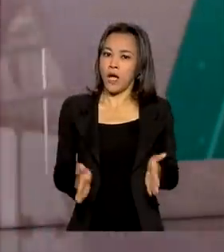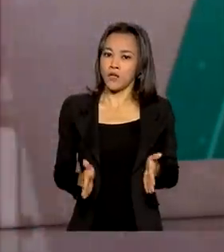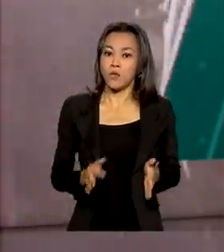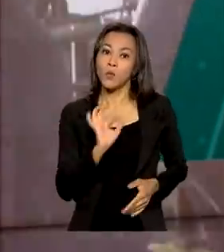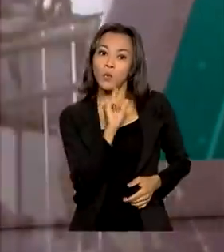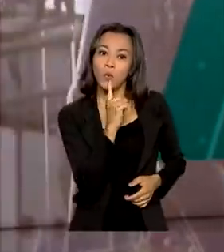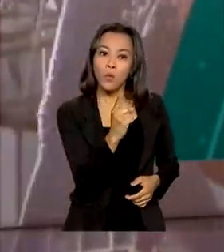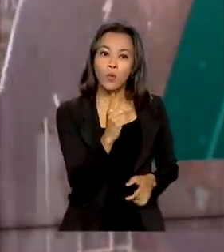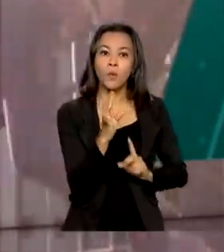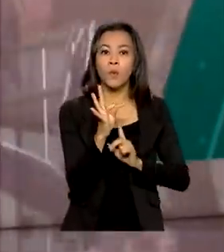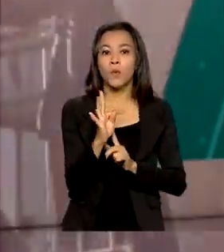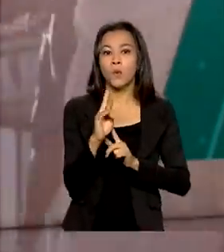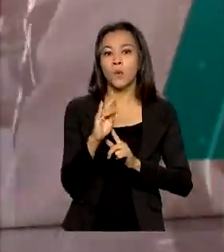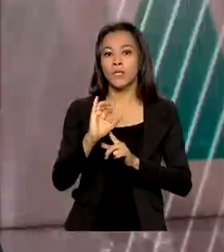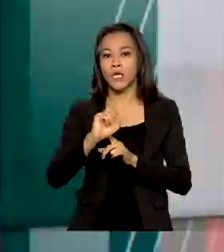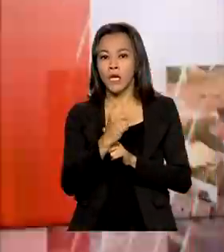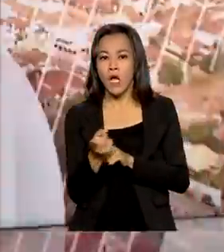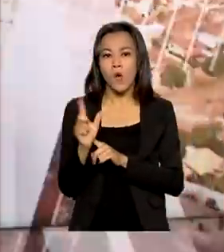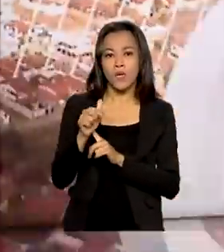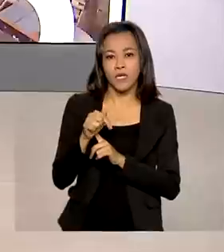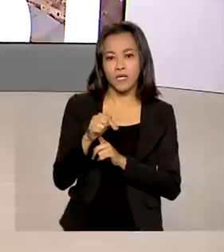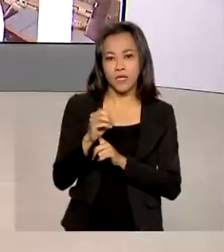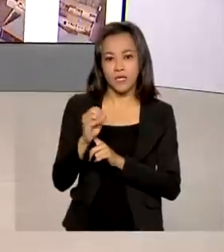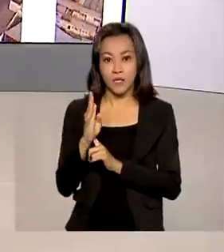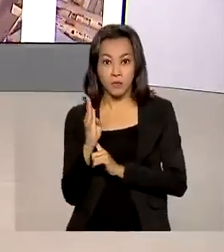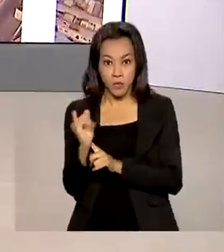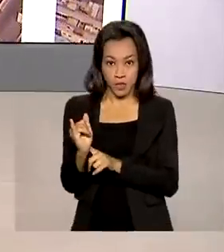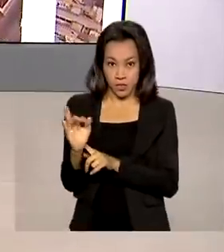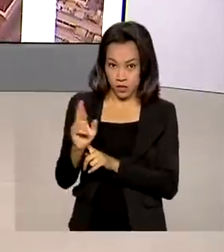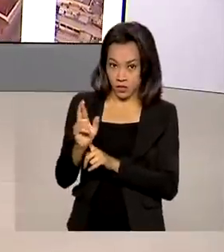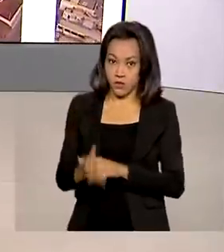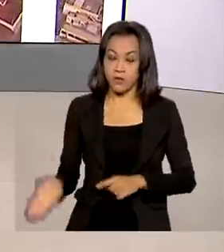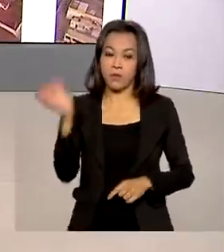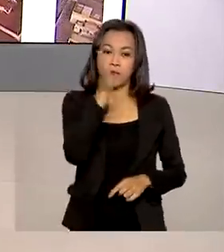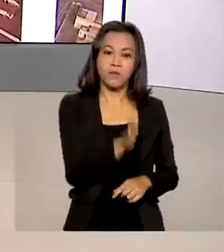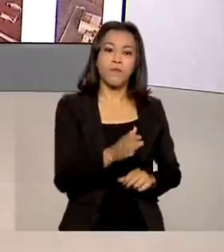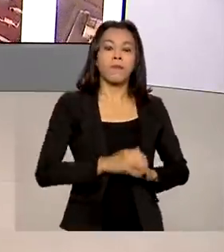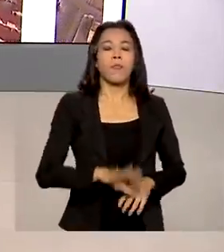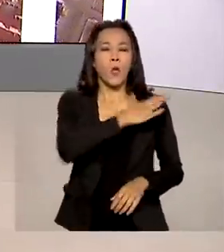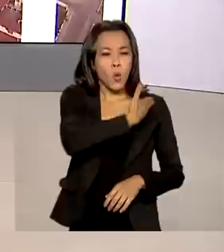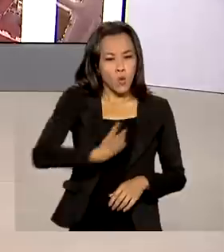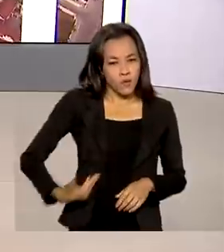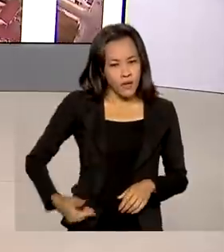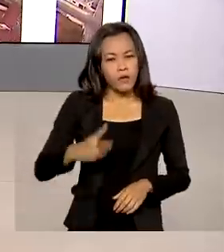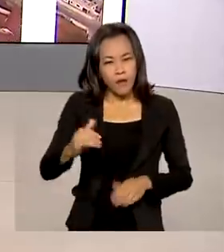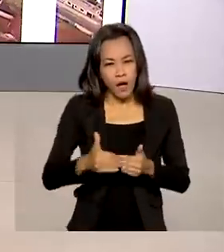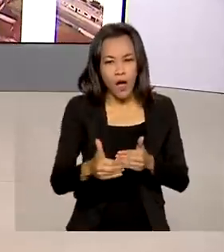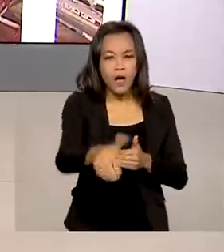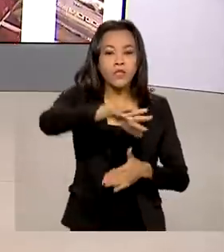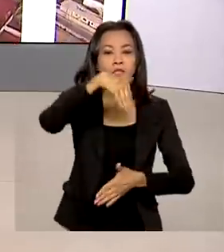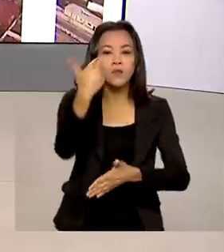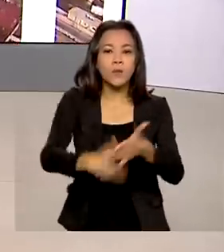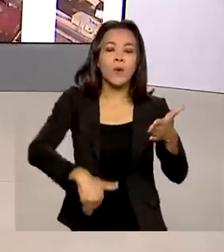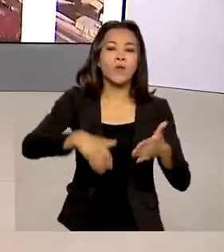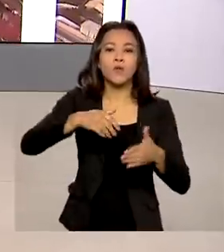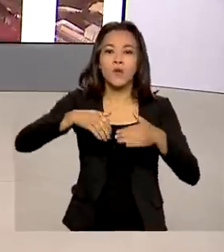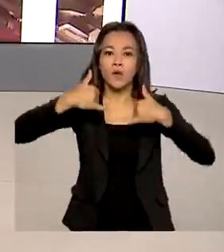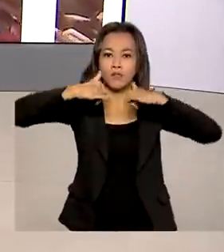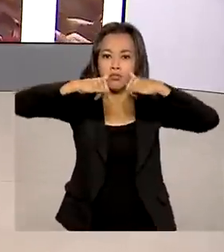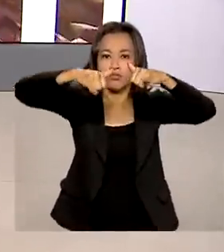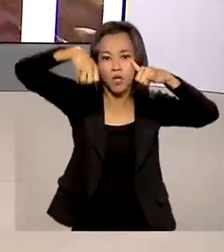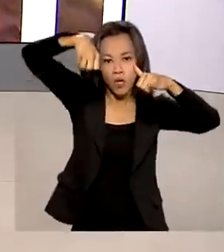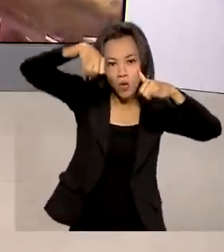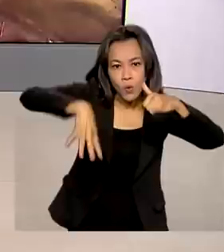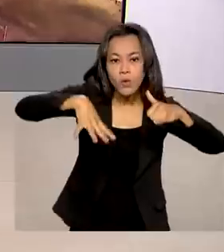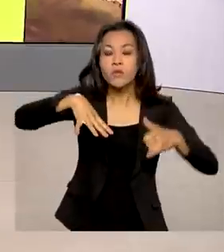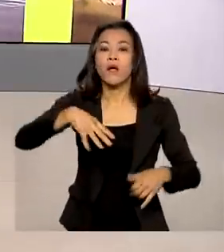trilhão e 700 bilhões de reais. E o governo vai conceder descontos na conta de luz para mais de 11 milhões